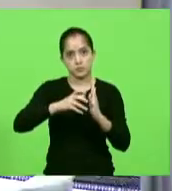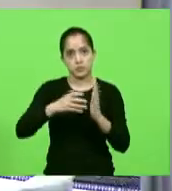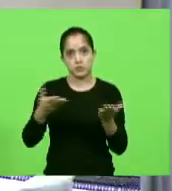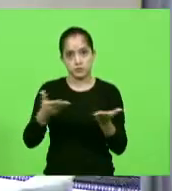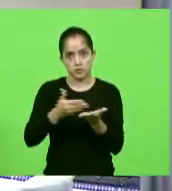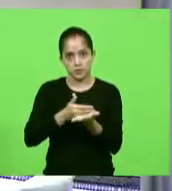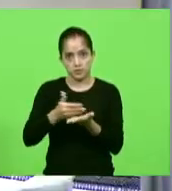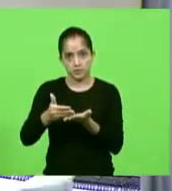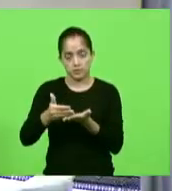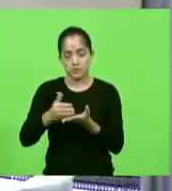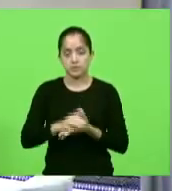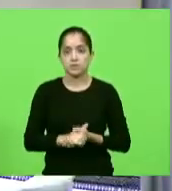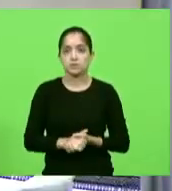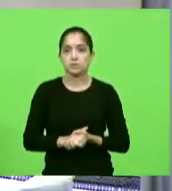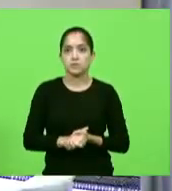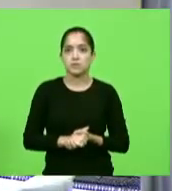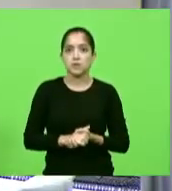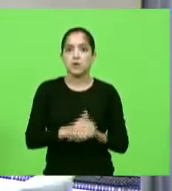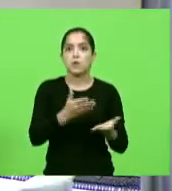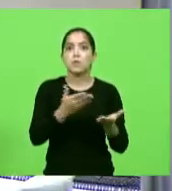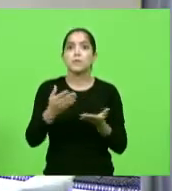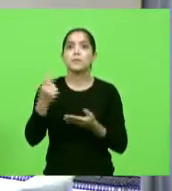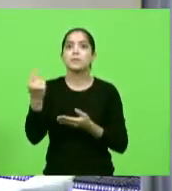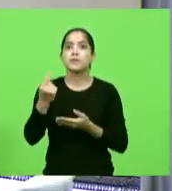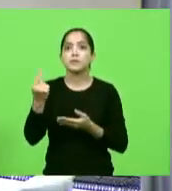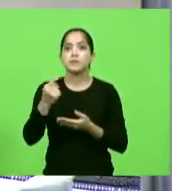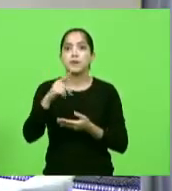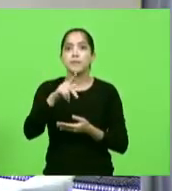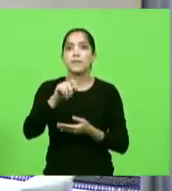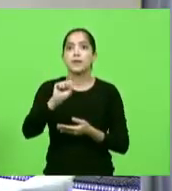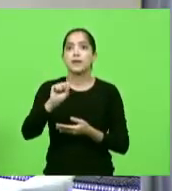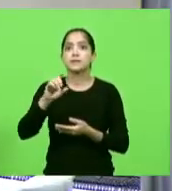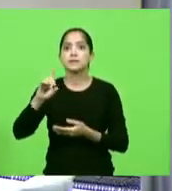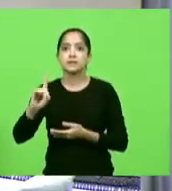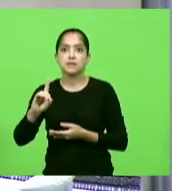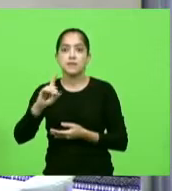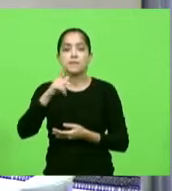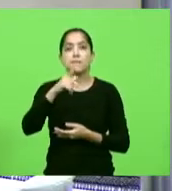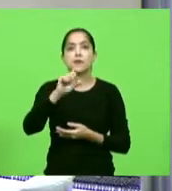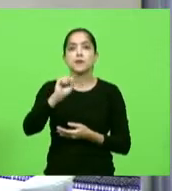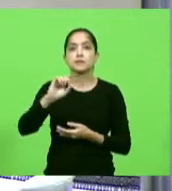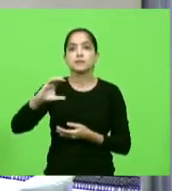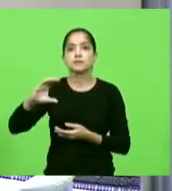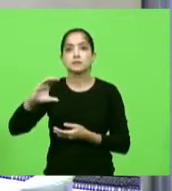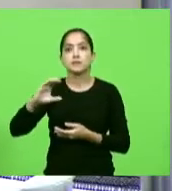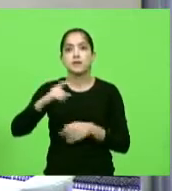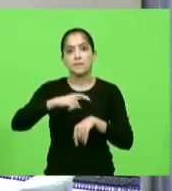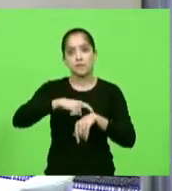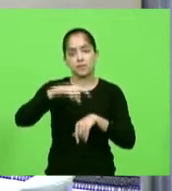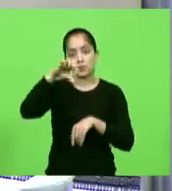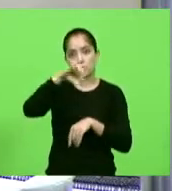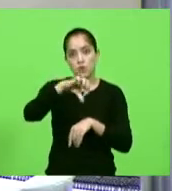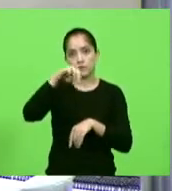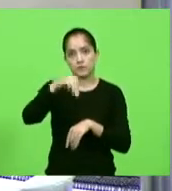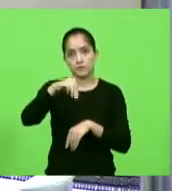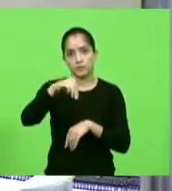políticos. Primeiro bloco, bloco PSD, PSC, por nove minutos.